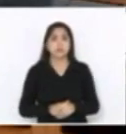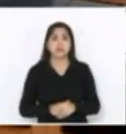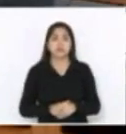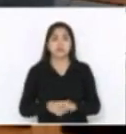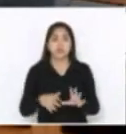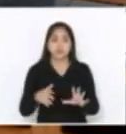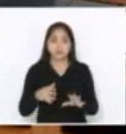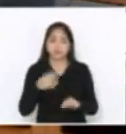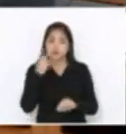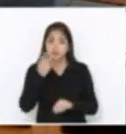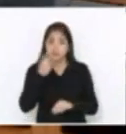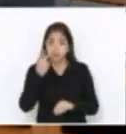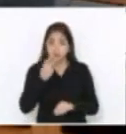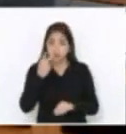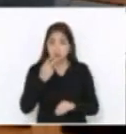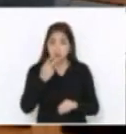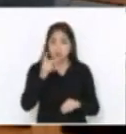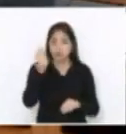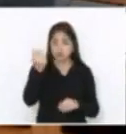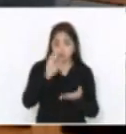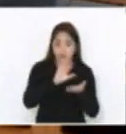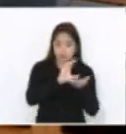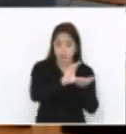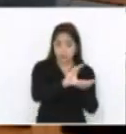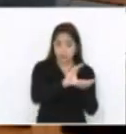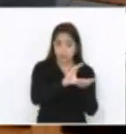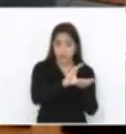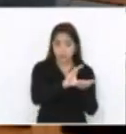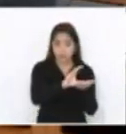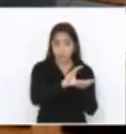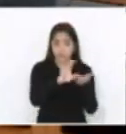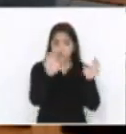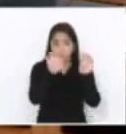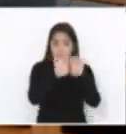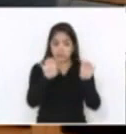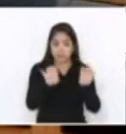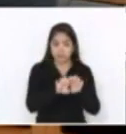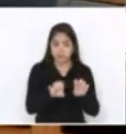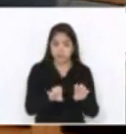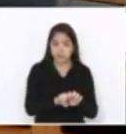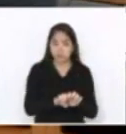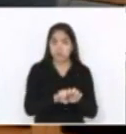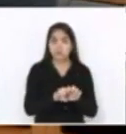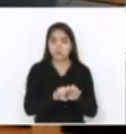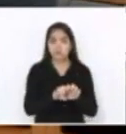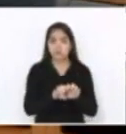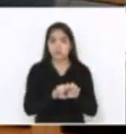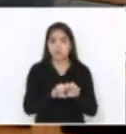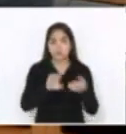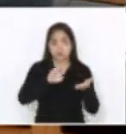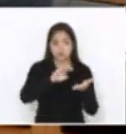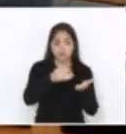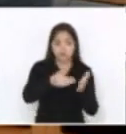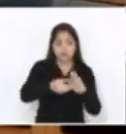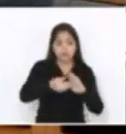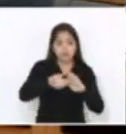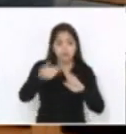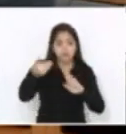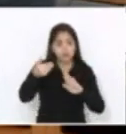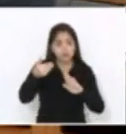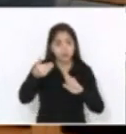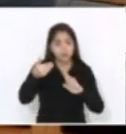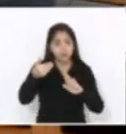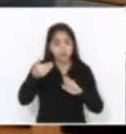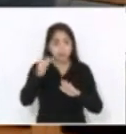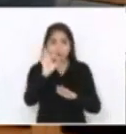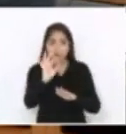referimos que dos recursos destinados à infraestrutura, então, separa-se o FUNDAM, nós não